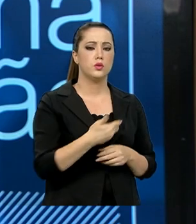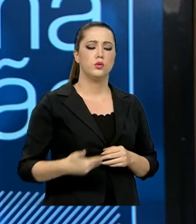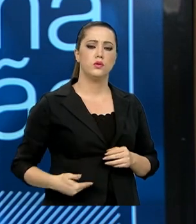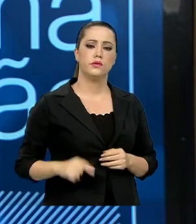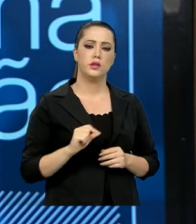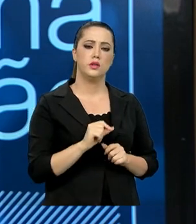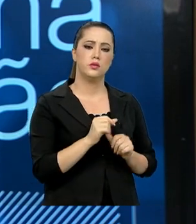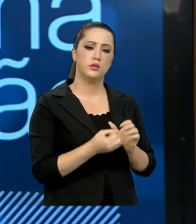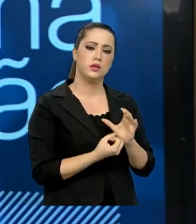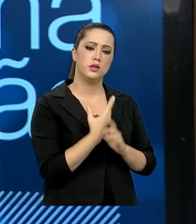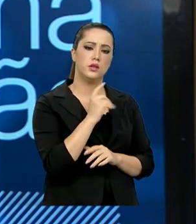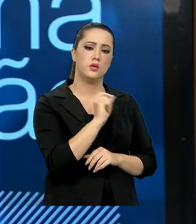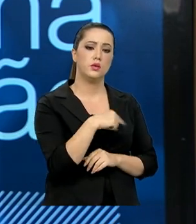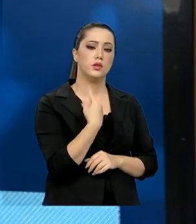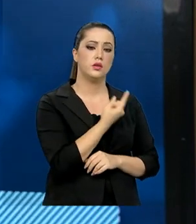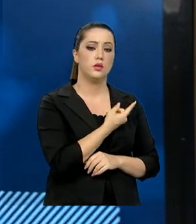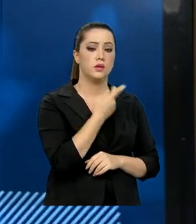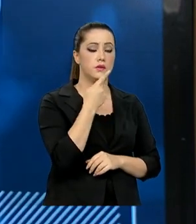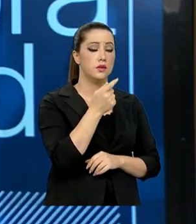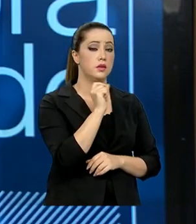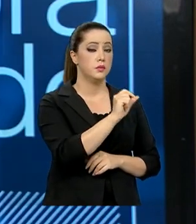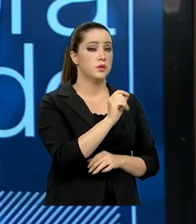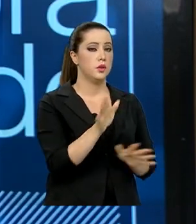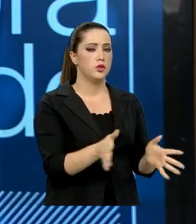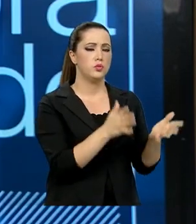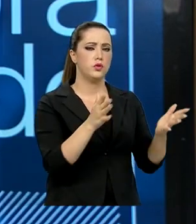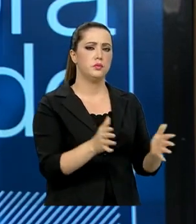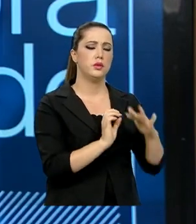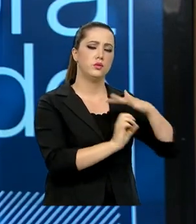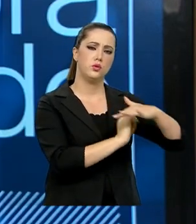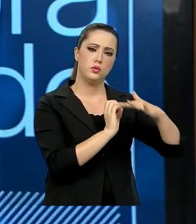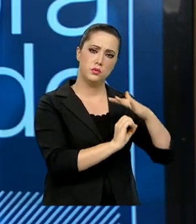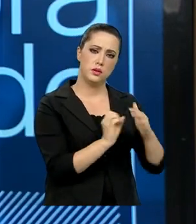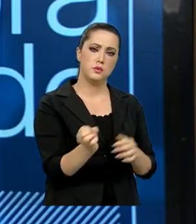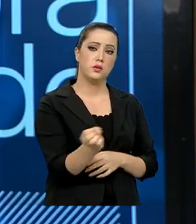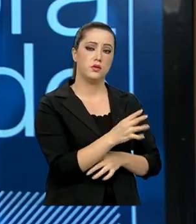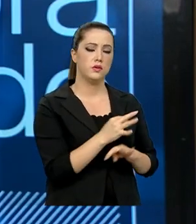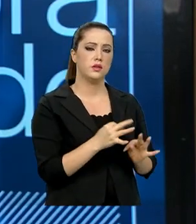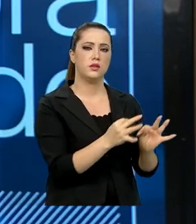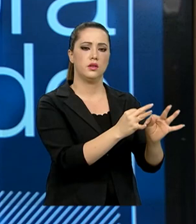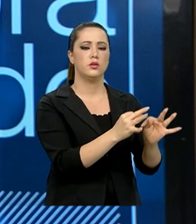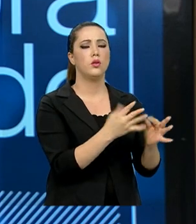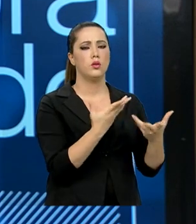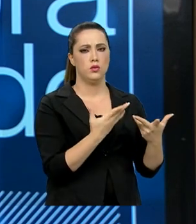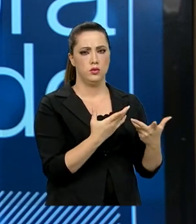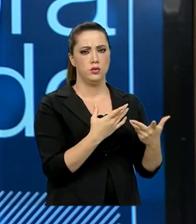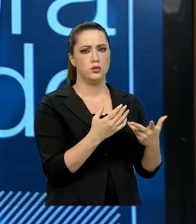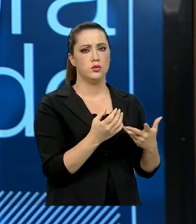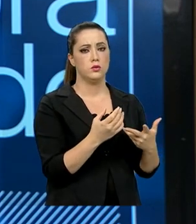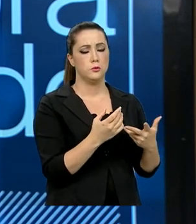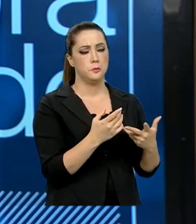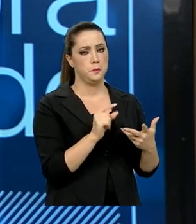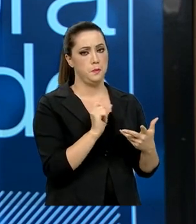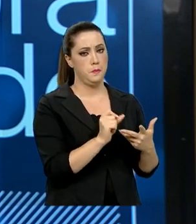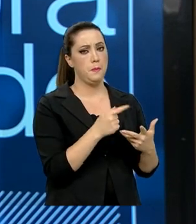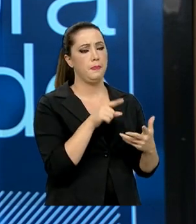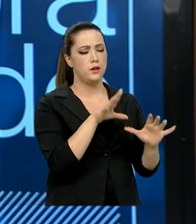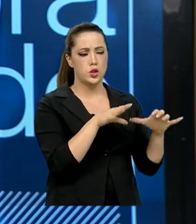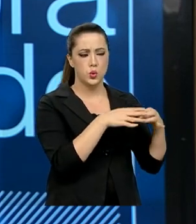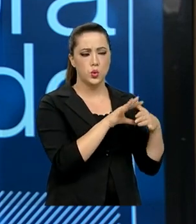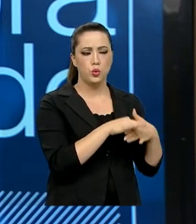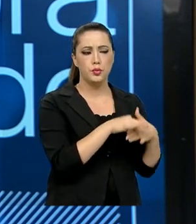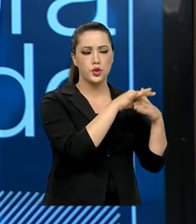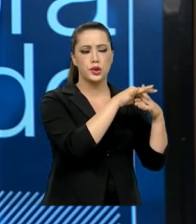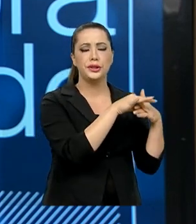forma aquilo que é chamado movimento empresarial para inovação. Creio que esse é um grupo que tem que ser debruçado